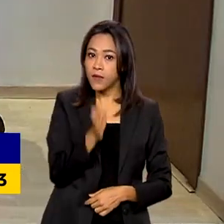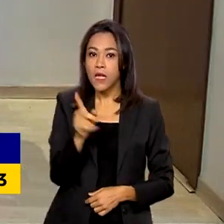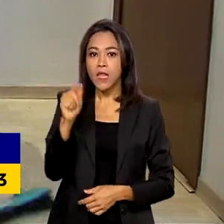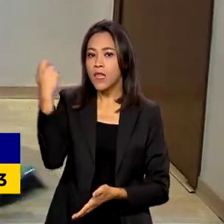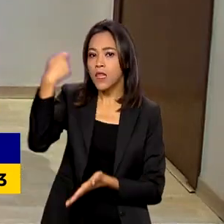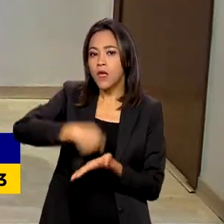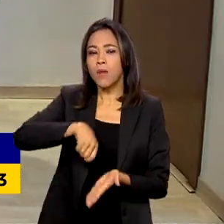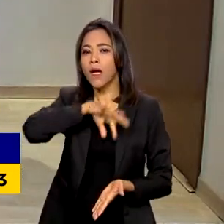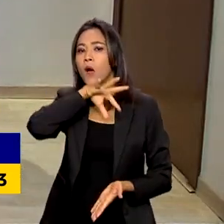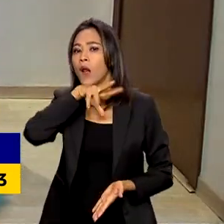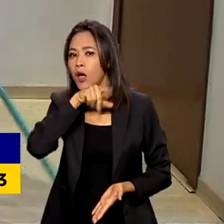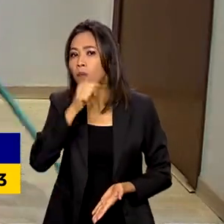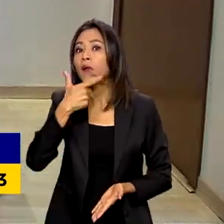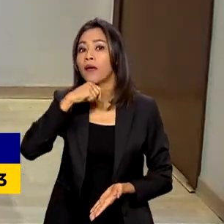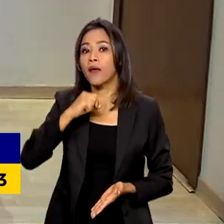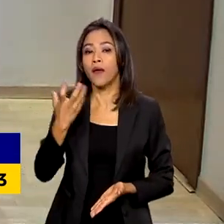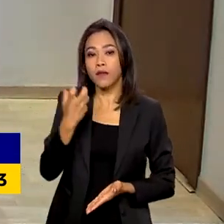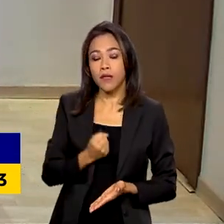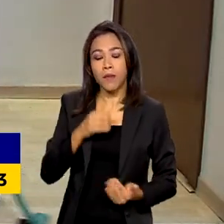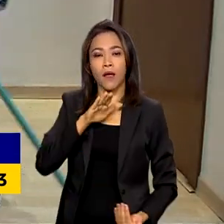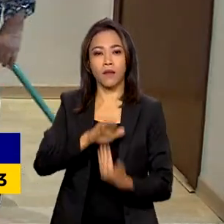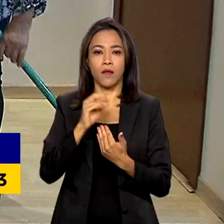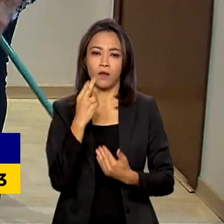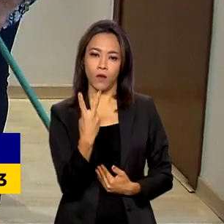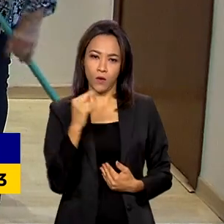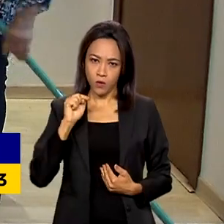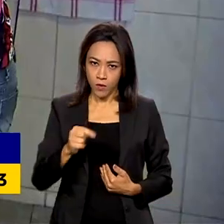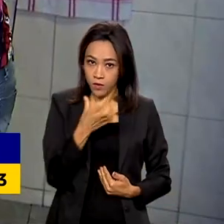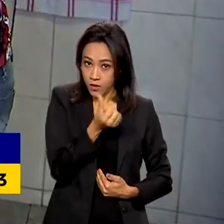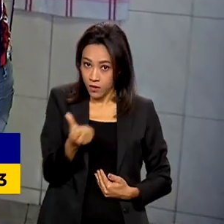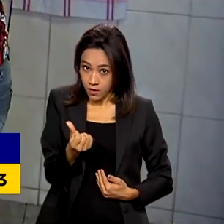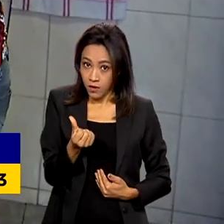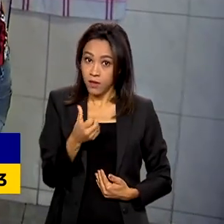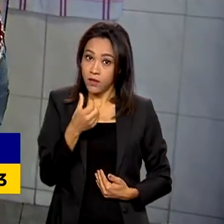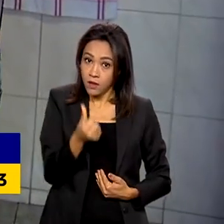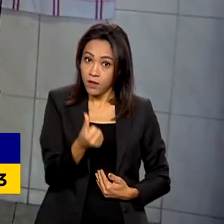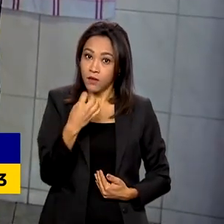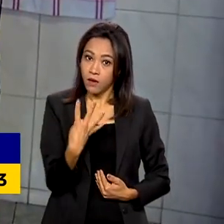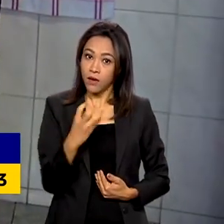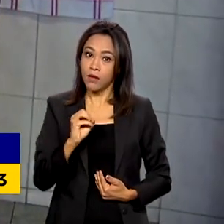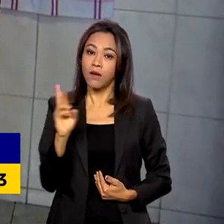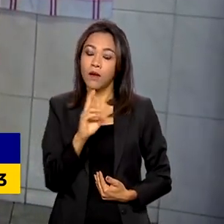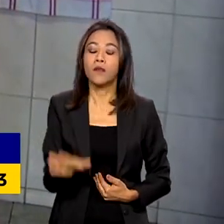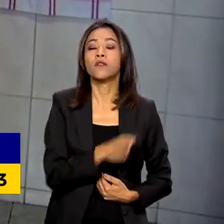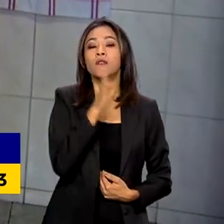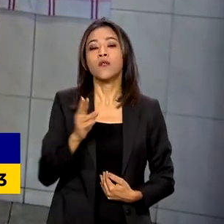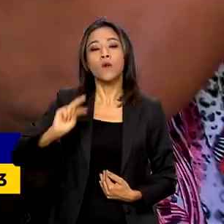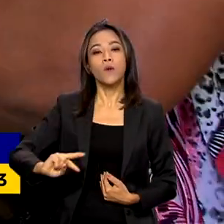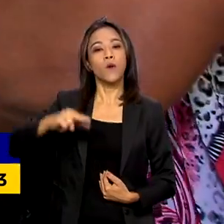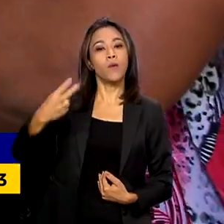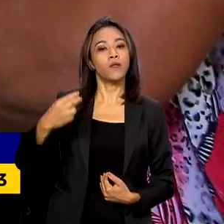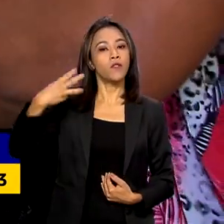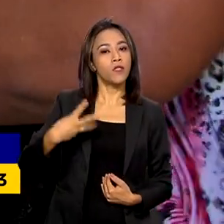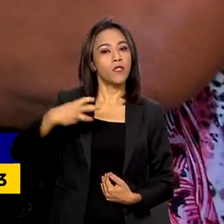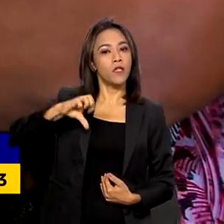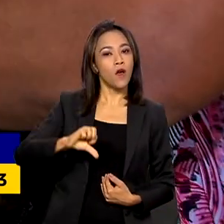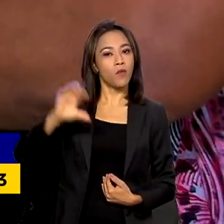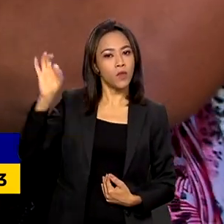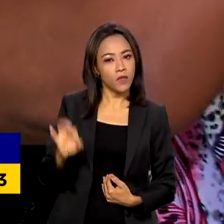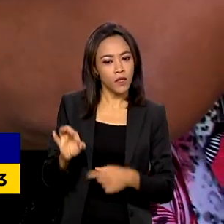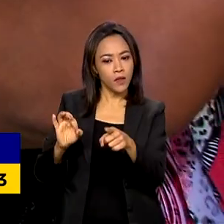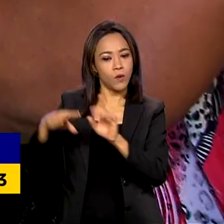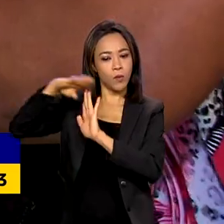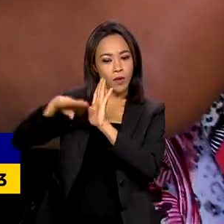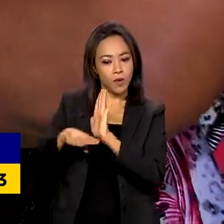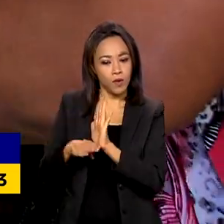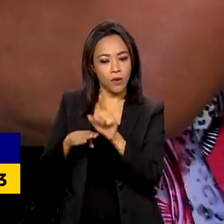do imposto de renda para quem ganha até 2.640 reais, o reajuste de até 39% no Programa Nacional